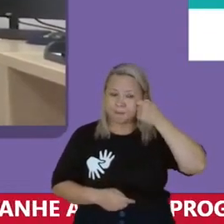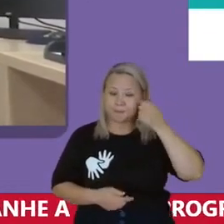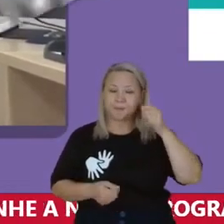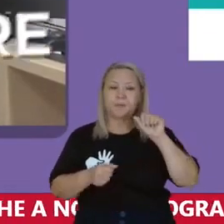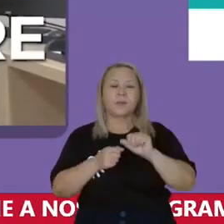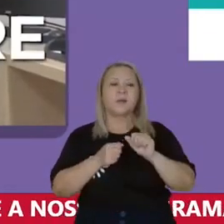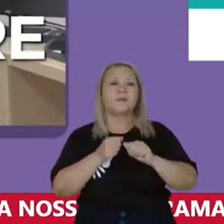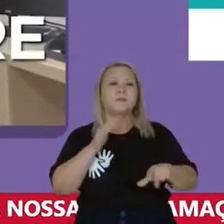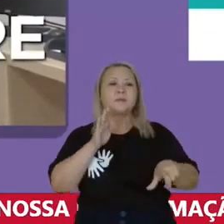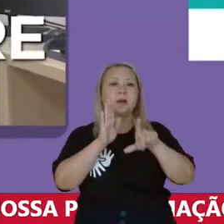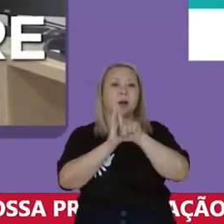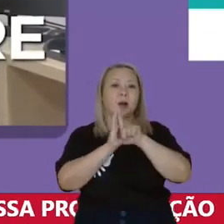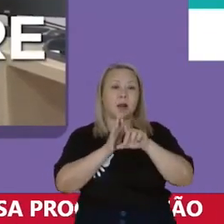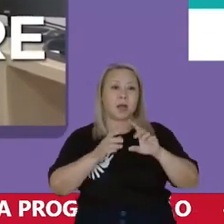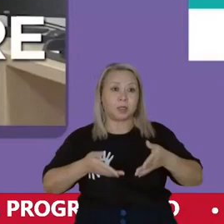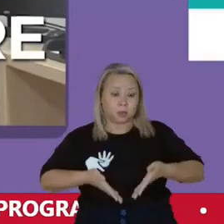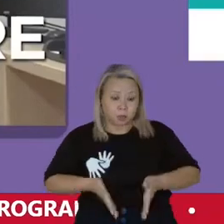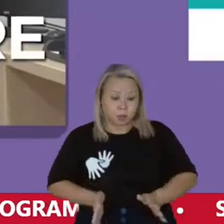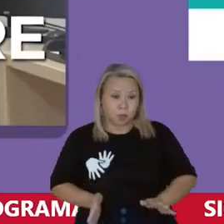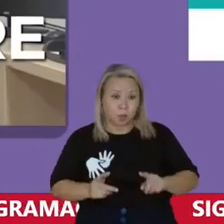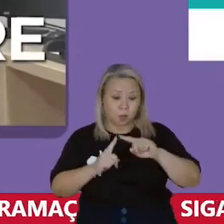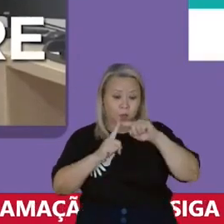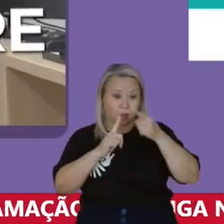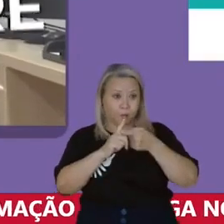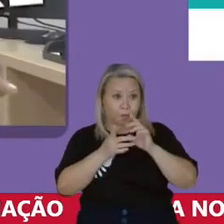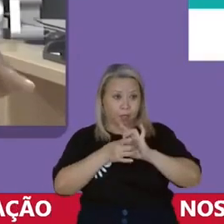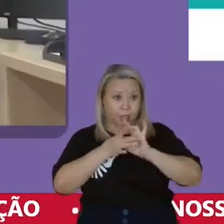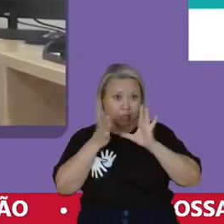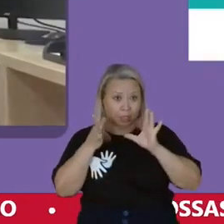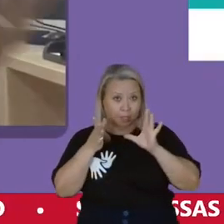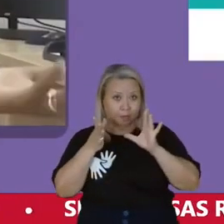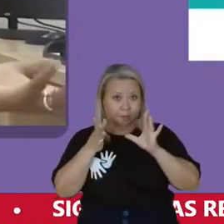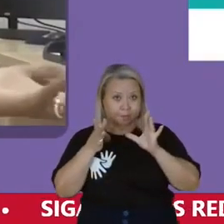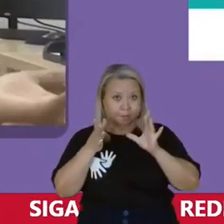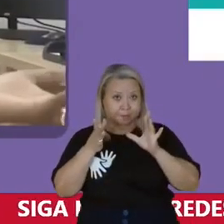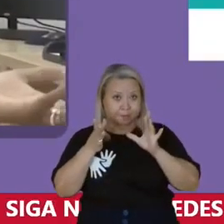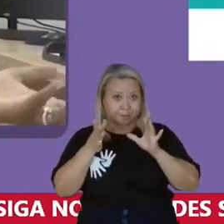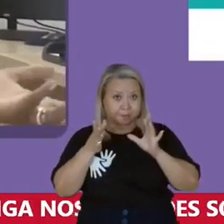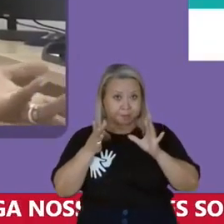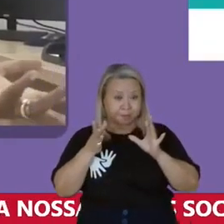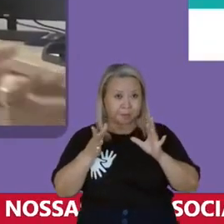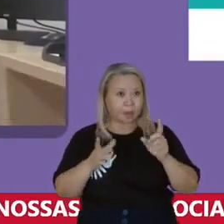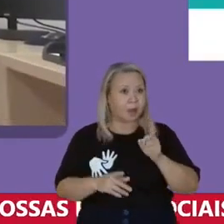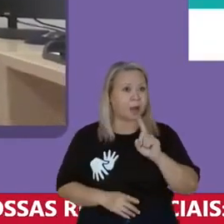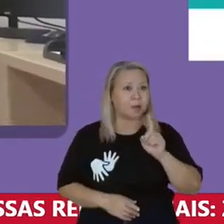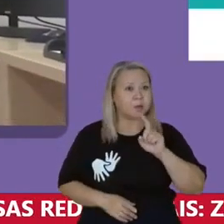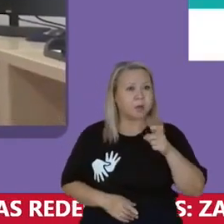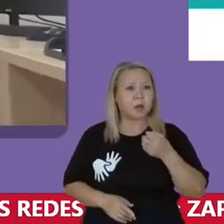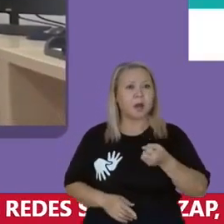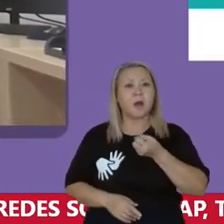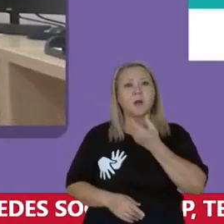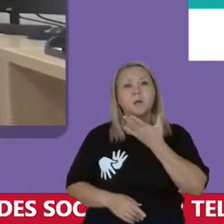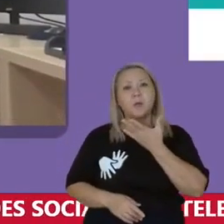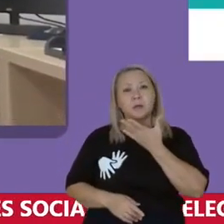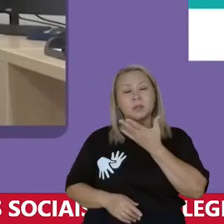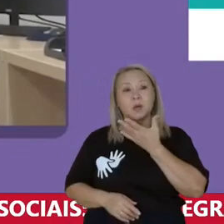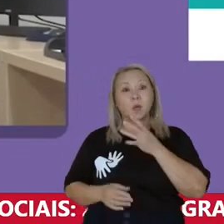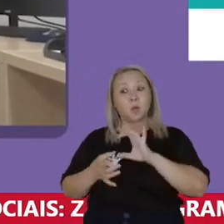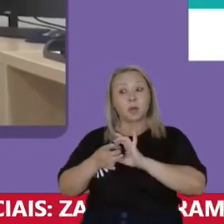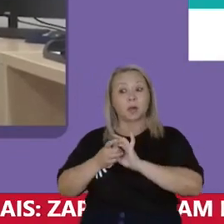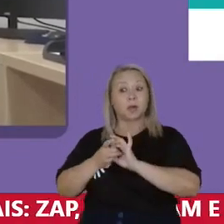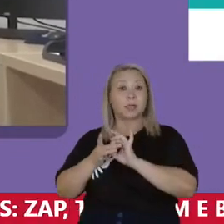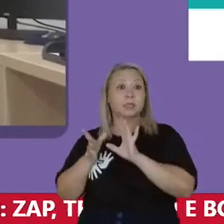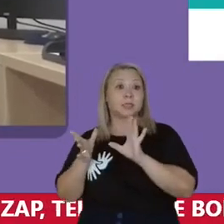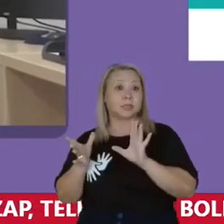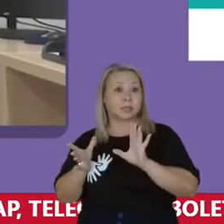fizeram a lei do vento livre Eles, não era porque eles eram bonzinhos Eles queriam se livrar